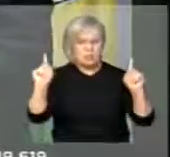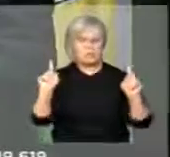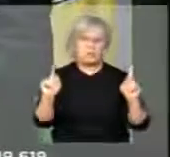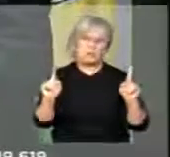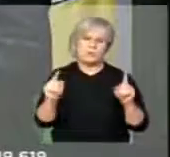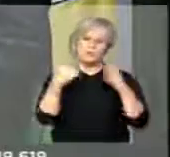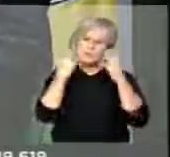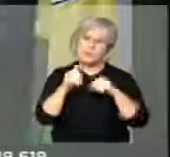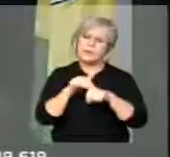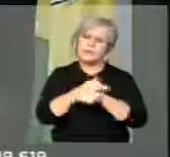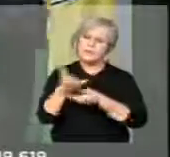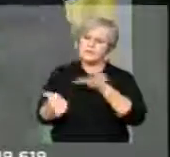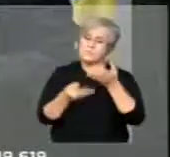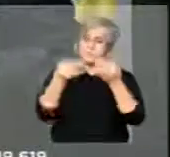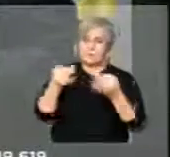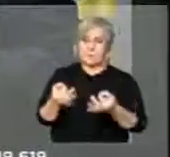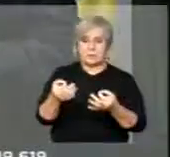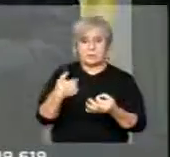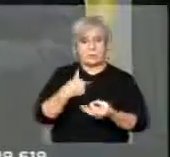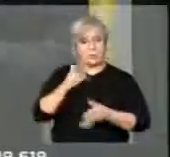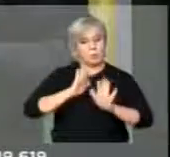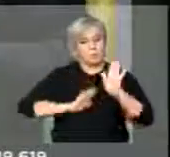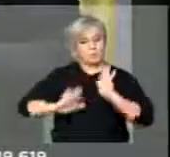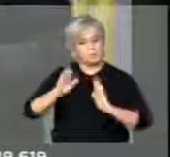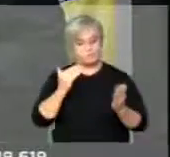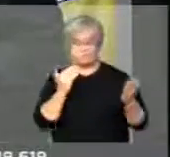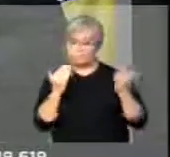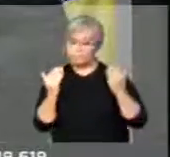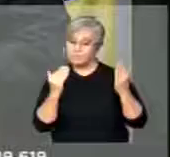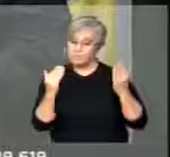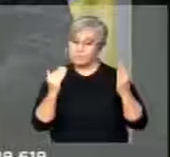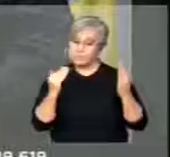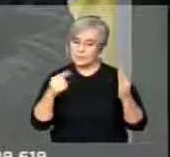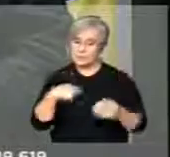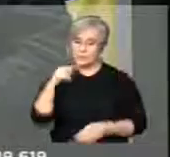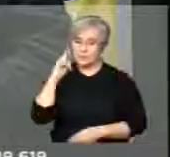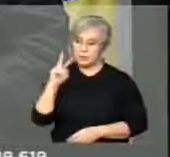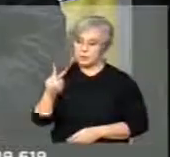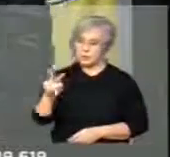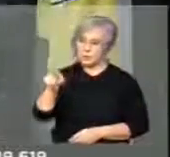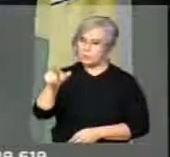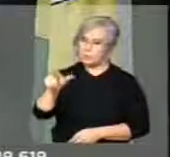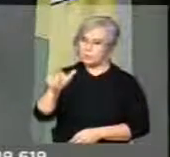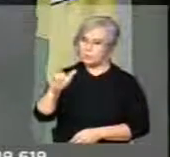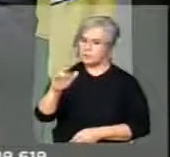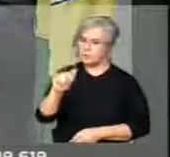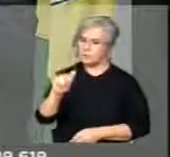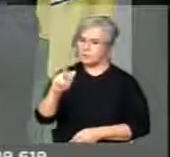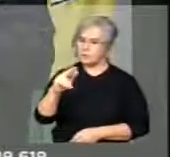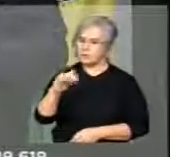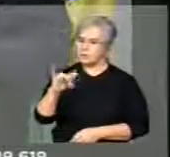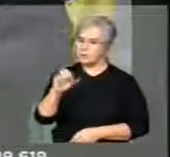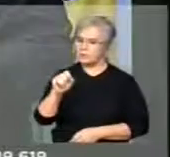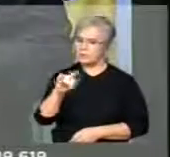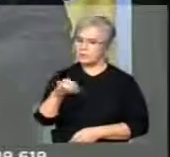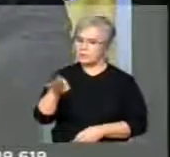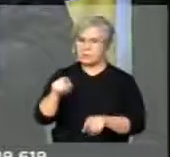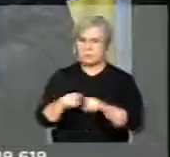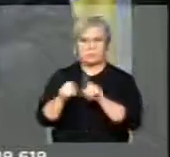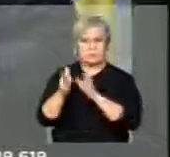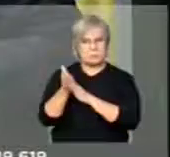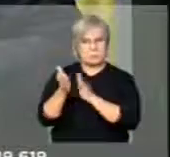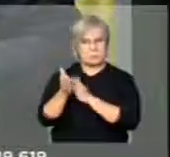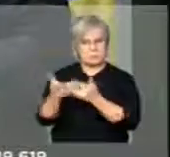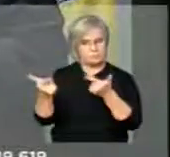E, senhor presidente, eu tomei esse cuidado, como eu estou vendo aqui, a nossa querida amiga Cristina também tomou esse cuidado, parabéns,